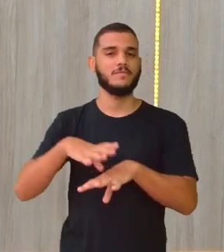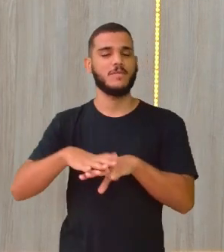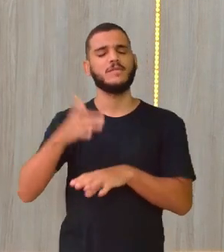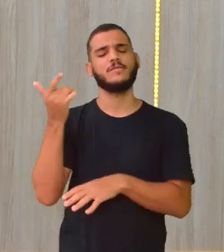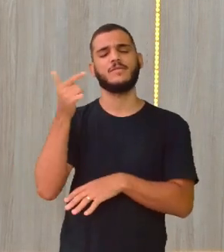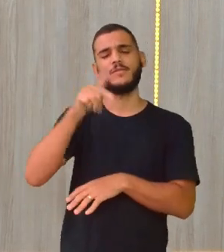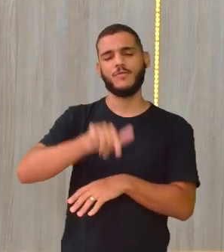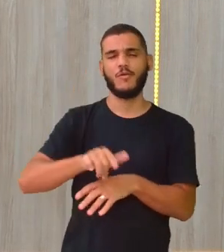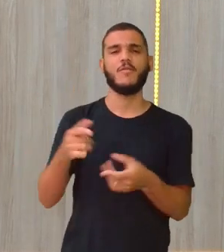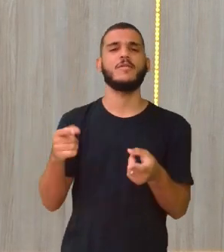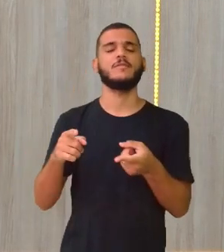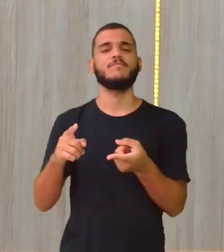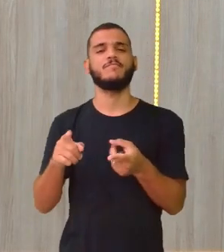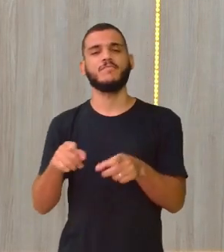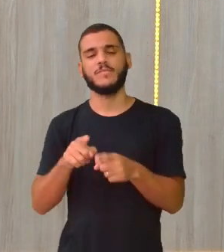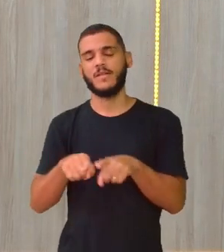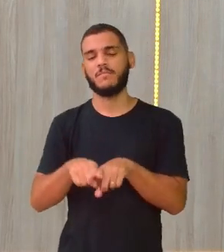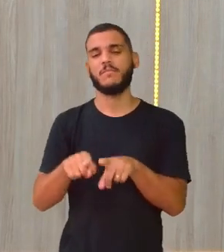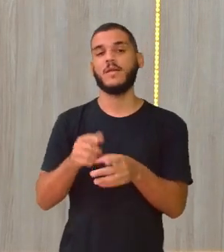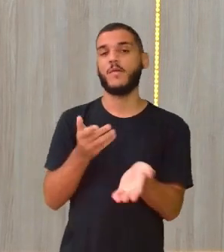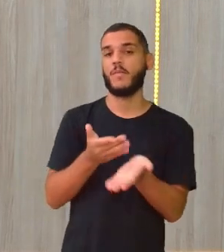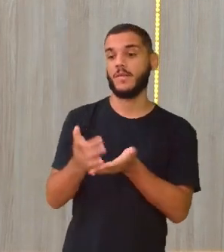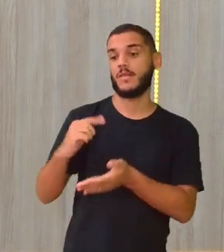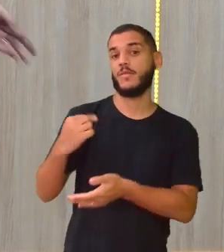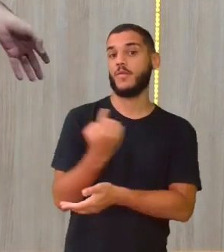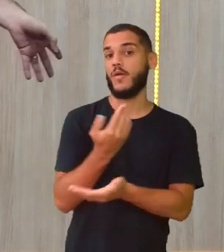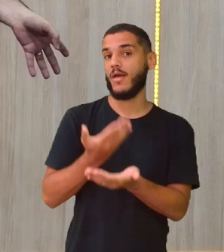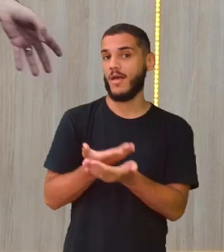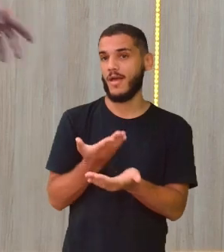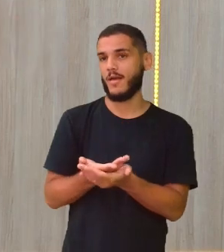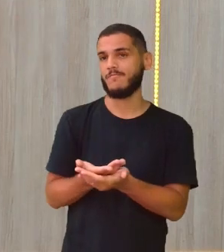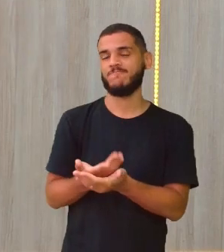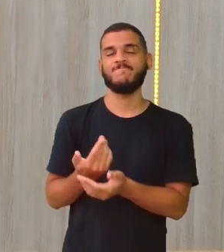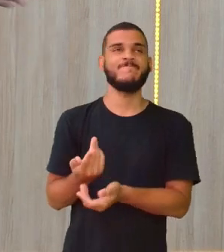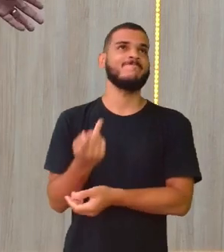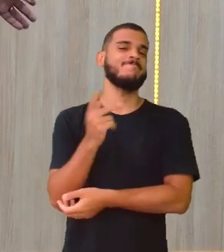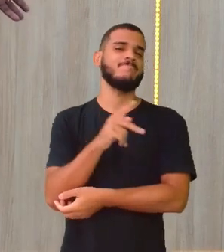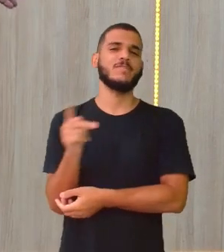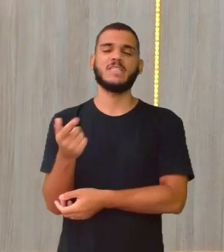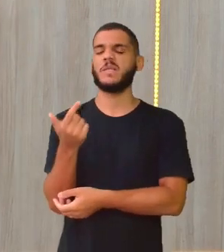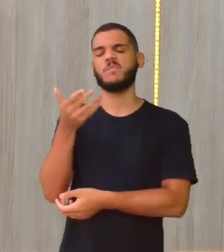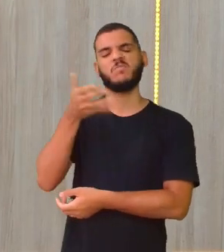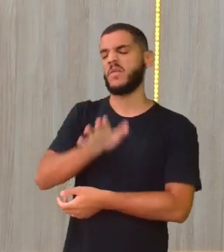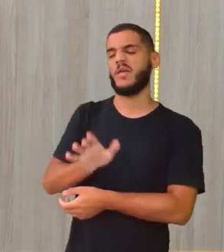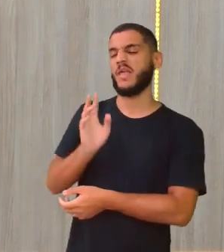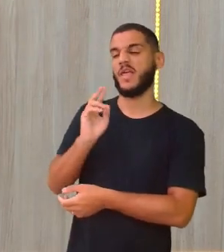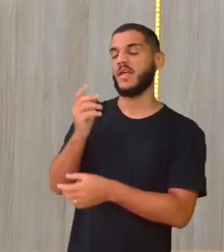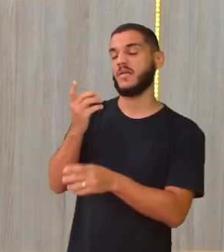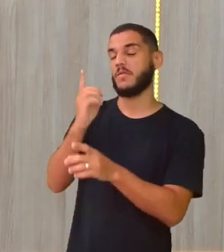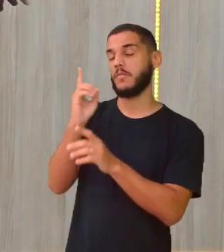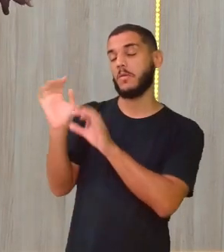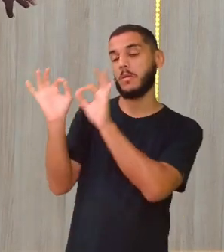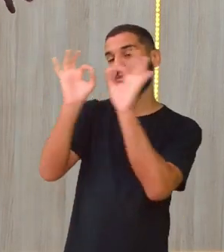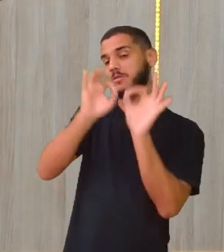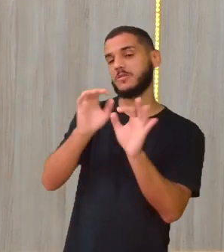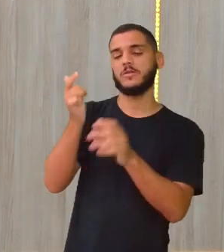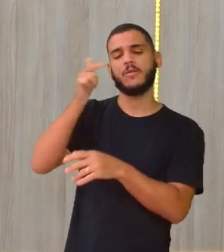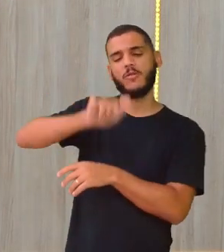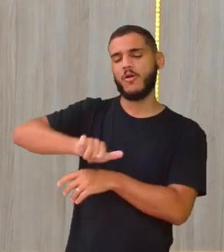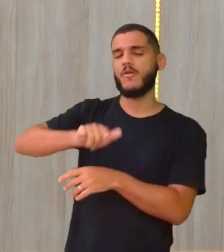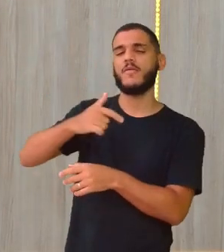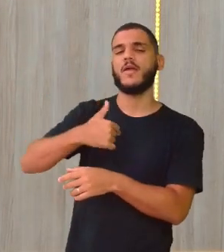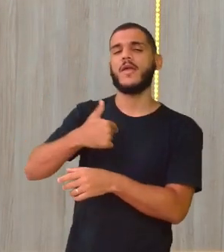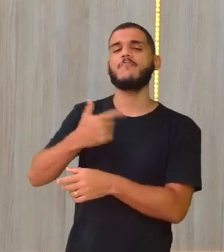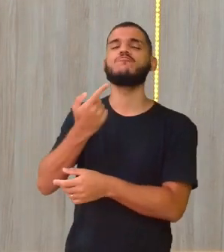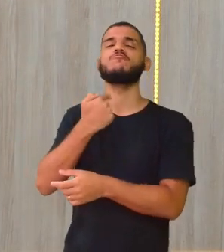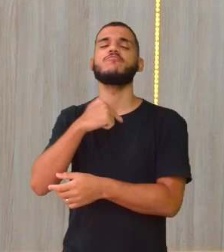vez. Aí vai iniciar a nossa. Aí, não, professor, eu não quero ver a reprise, eu quero ver essa aula devagarzinho, podendo